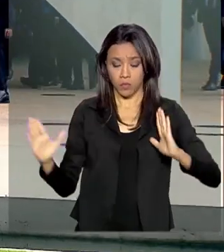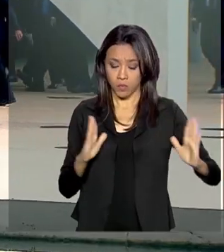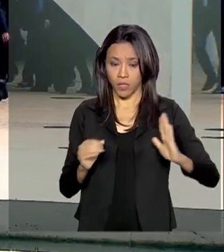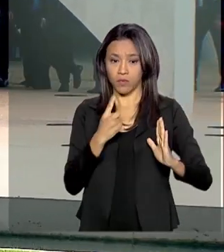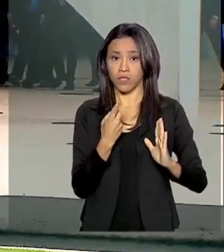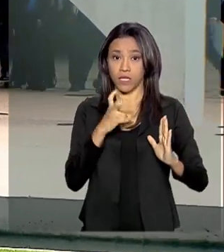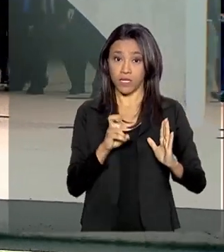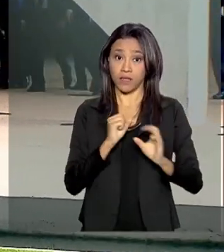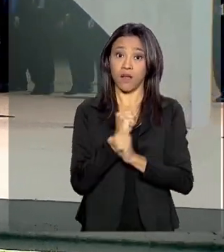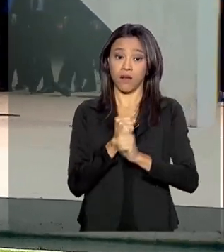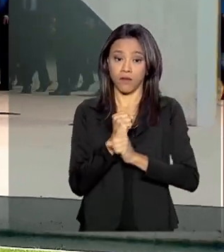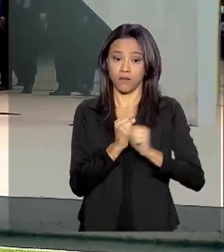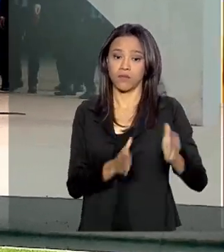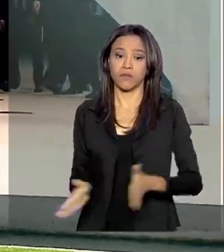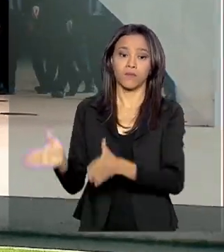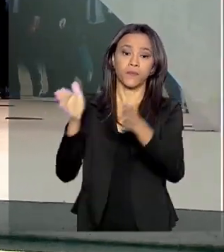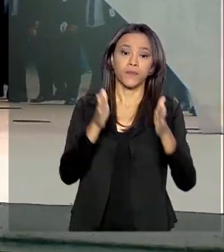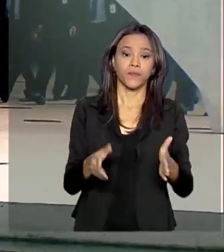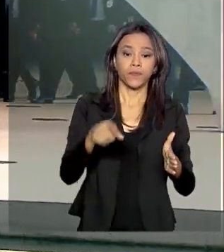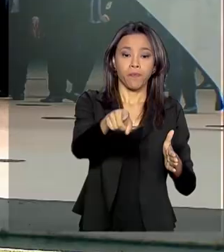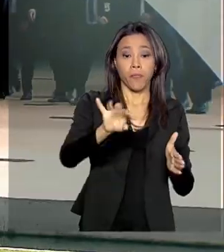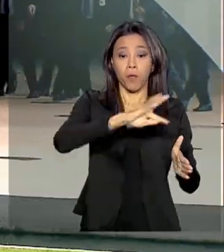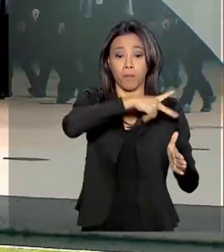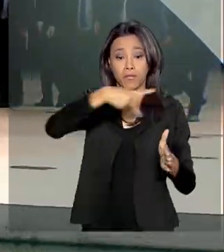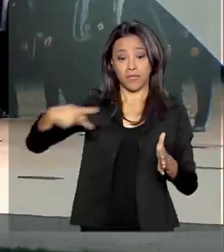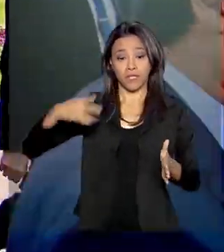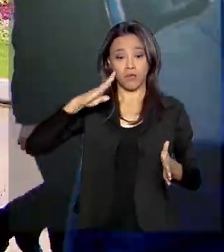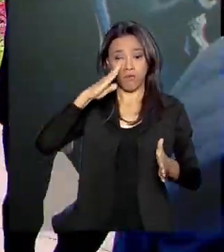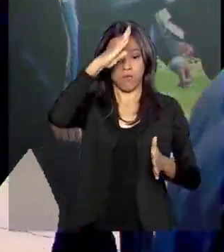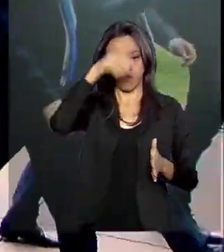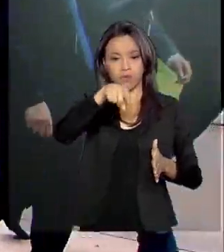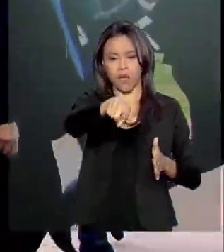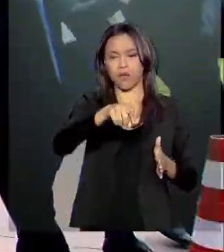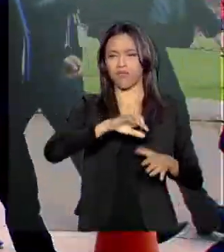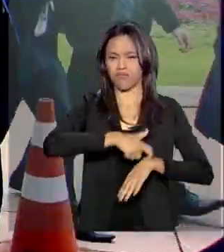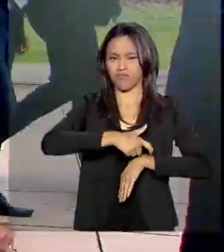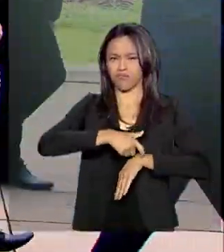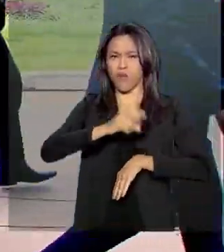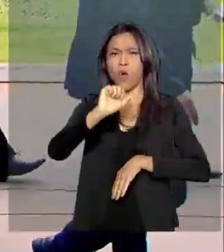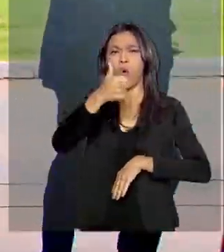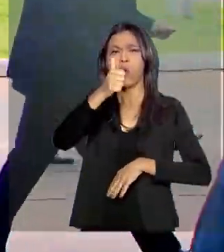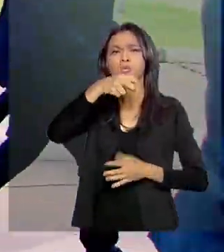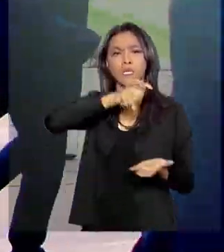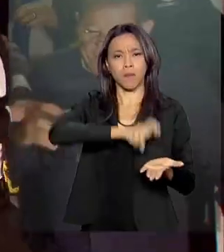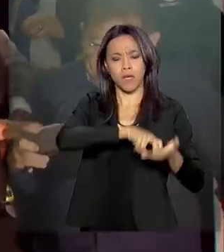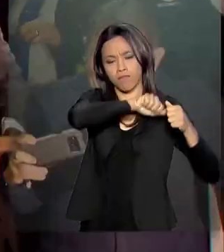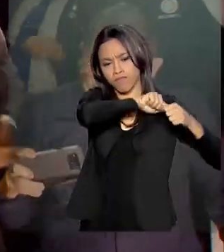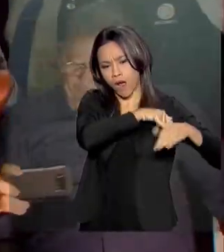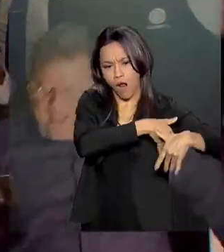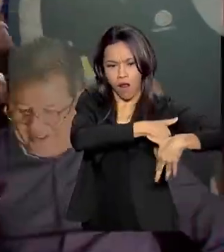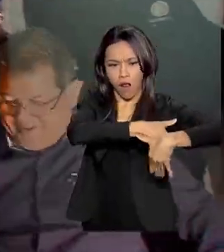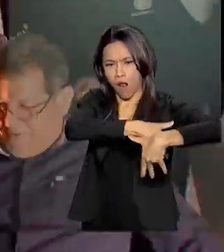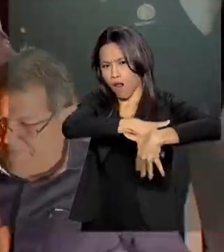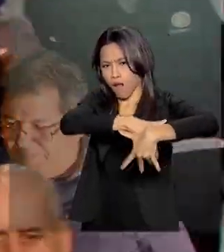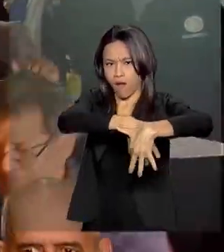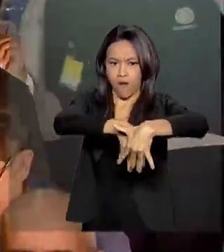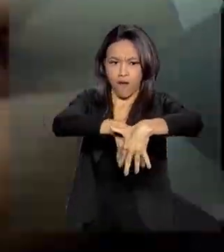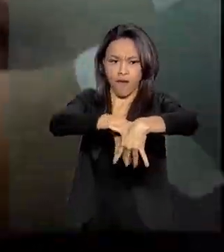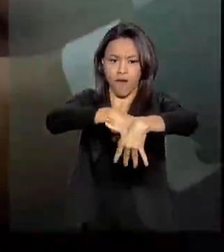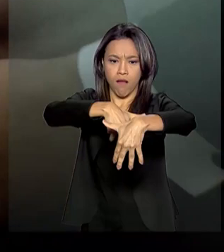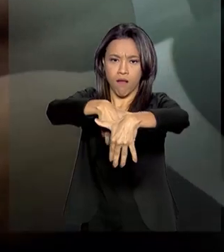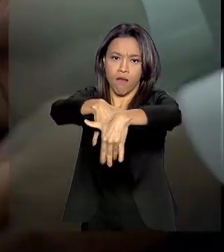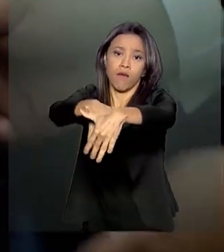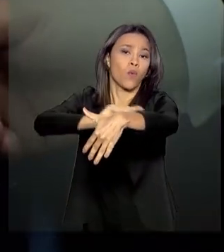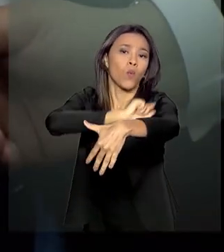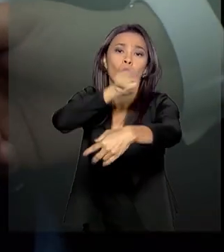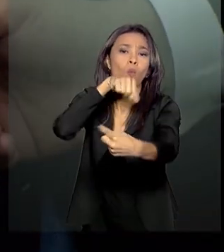O presidente Jair Bolsonaro deixou o Palácio do Planalto por volta das 11 da manhã e foi a pé até o congresso. A visita